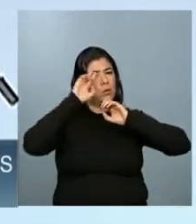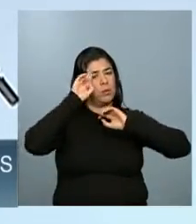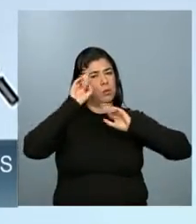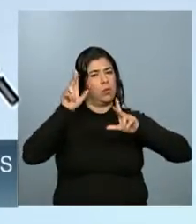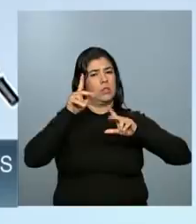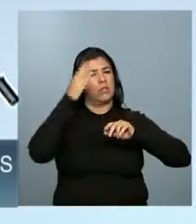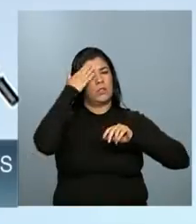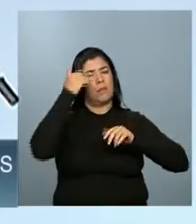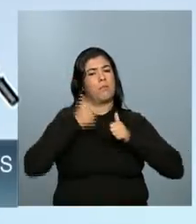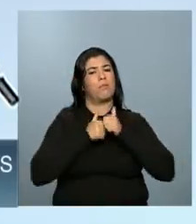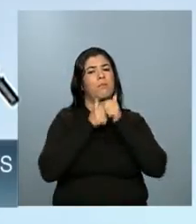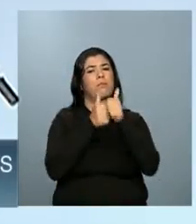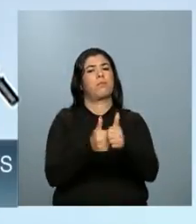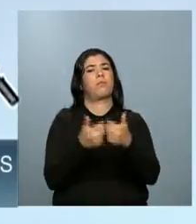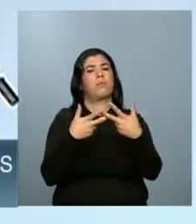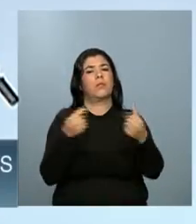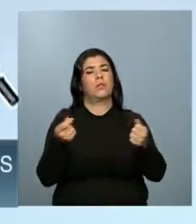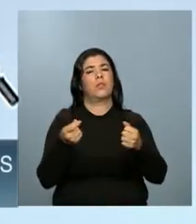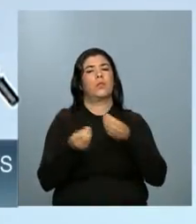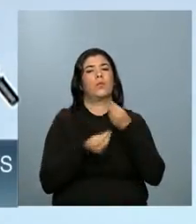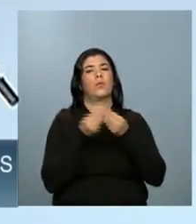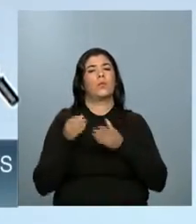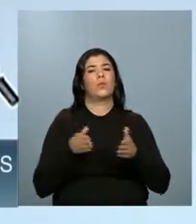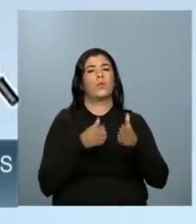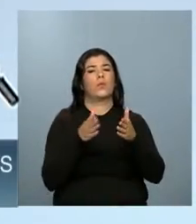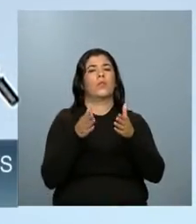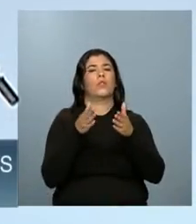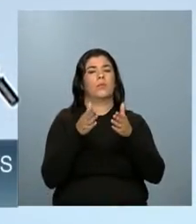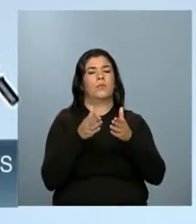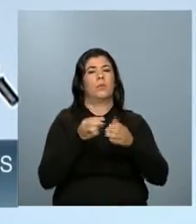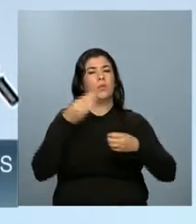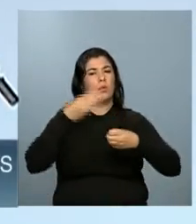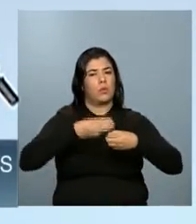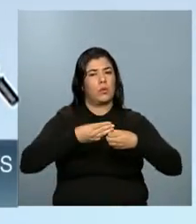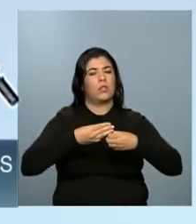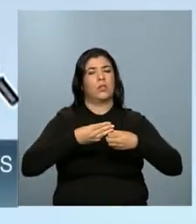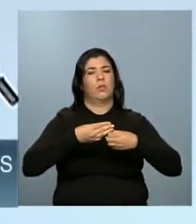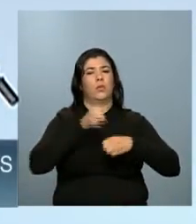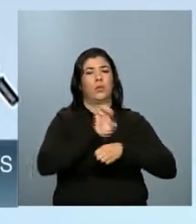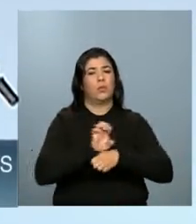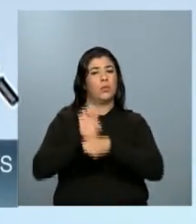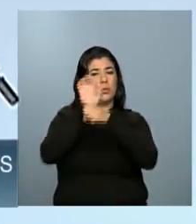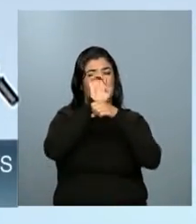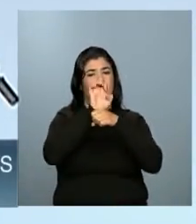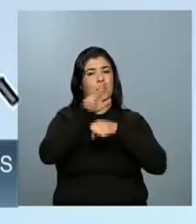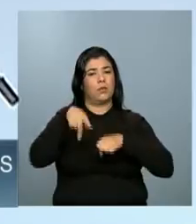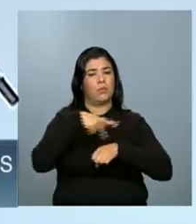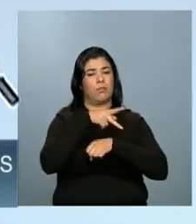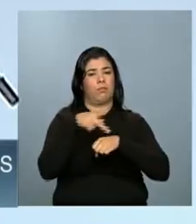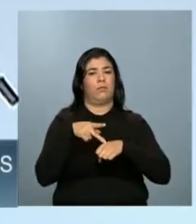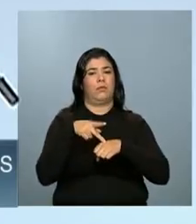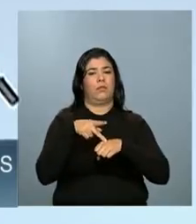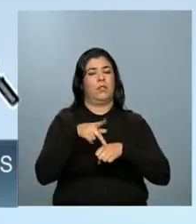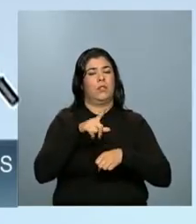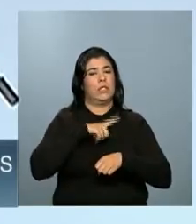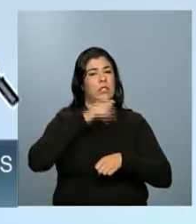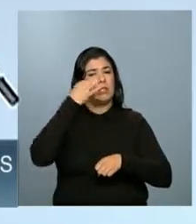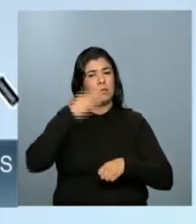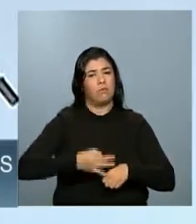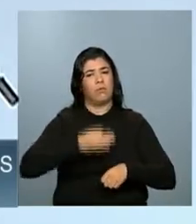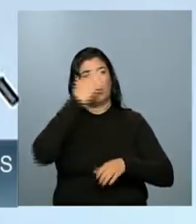da melhor maneira o nosso município, o nosso Estado e o nosso país. E eu tenho